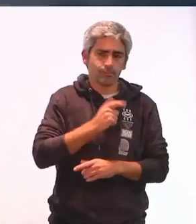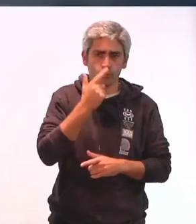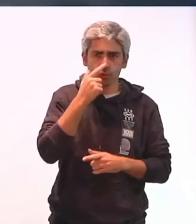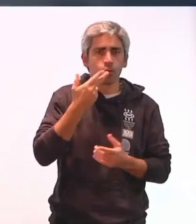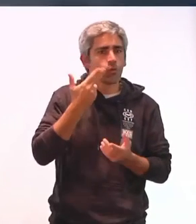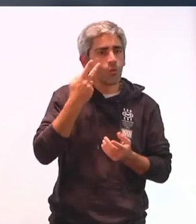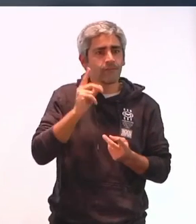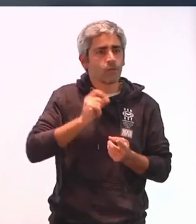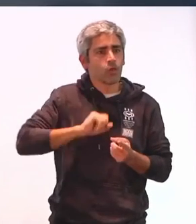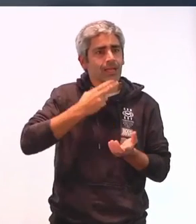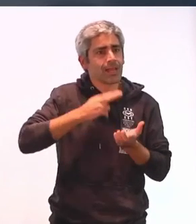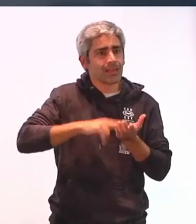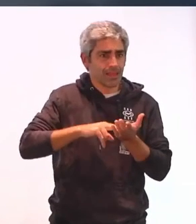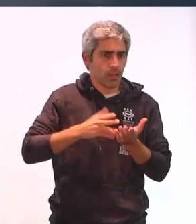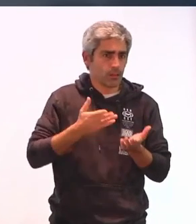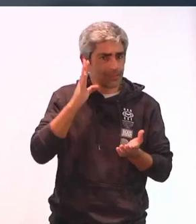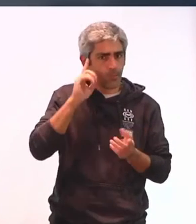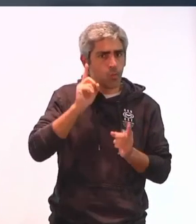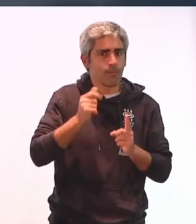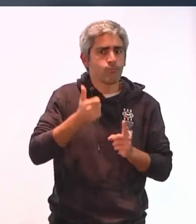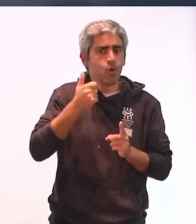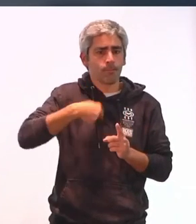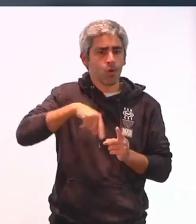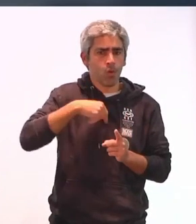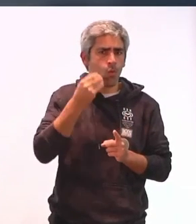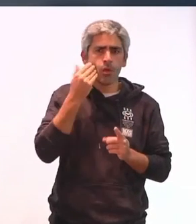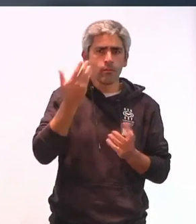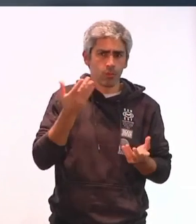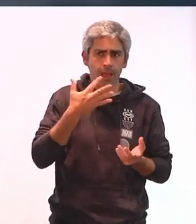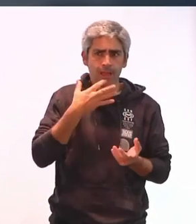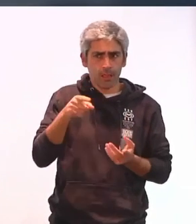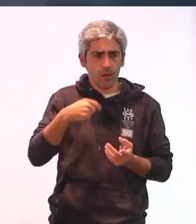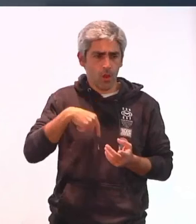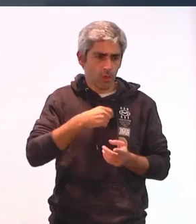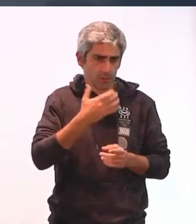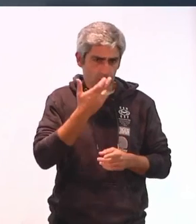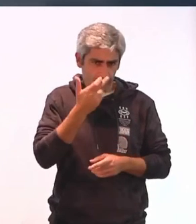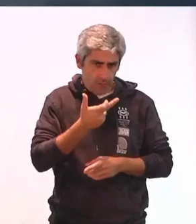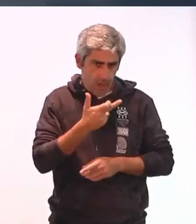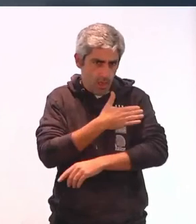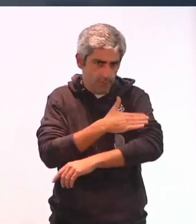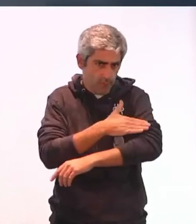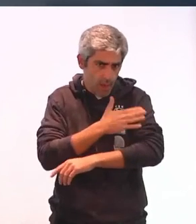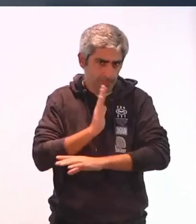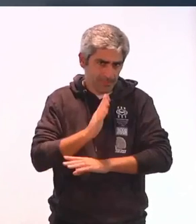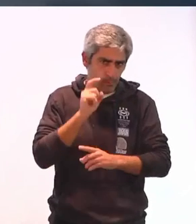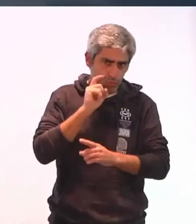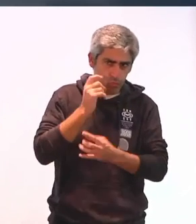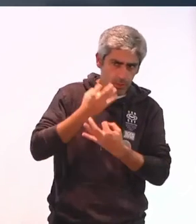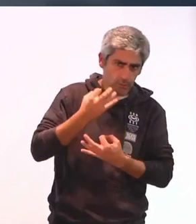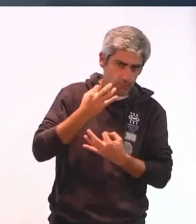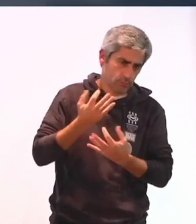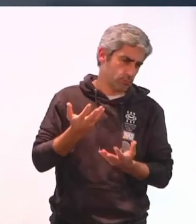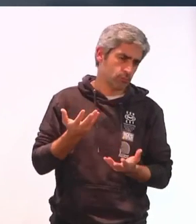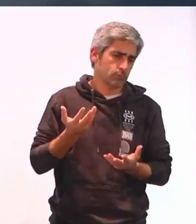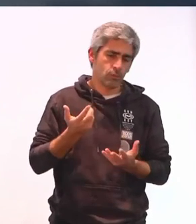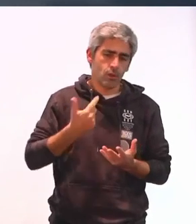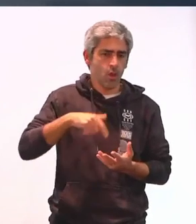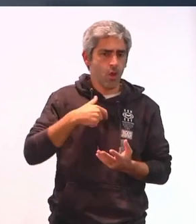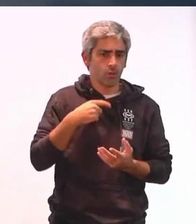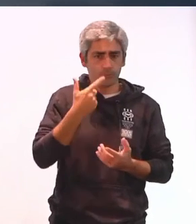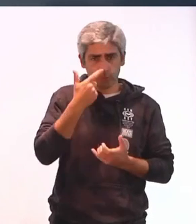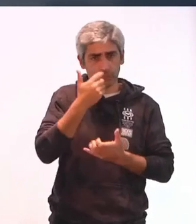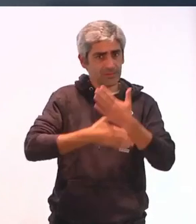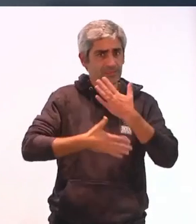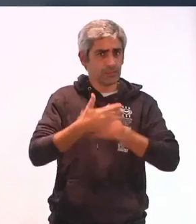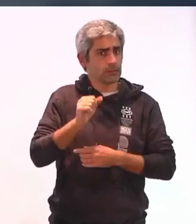a nossa realidade acham que sabem o que é melhor para nós, porque acreditam que somos frágeis e necessitamos de proteção, não fôssemos nós pessoas com